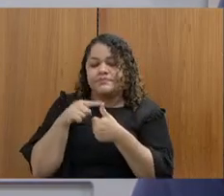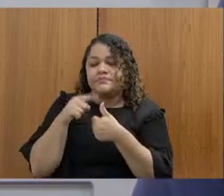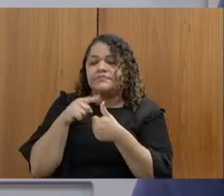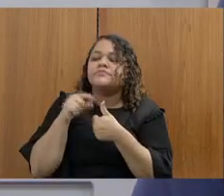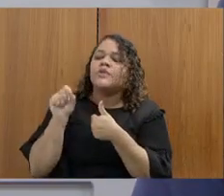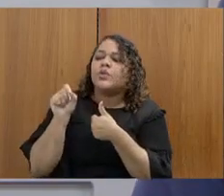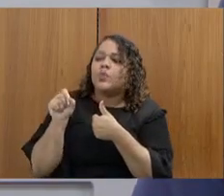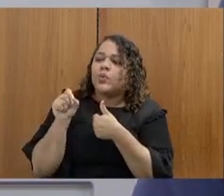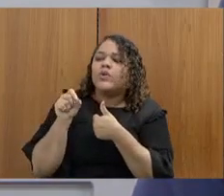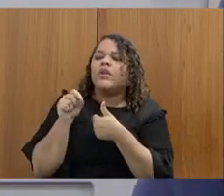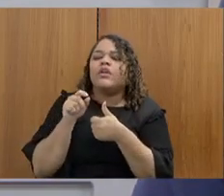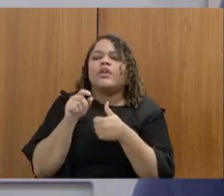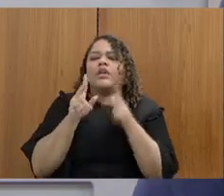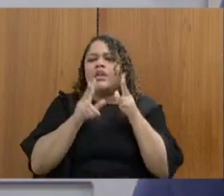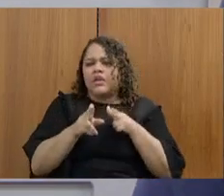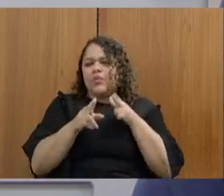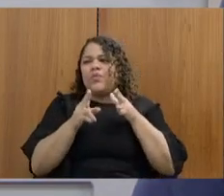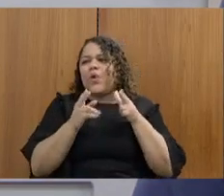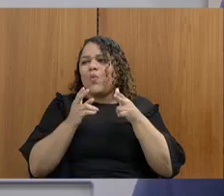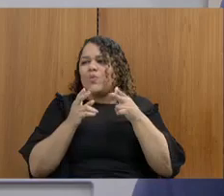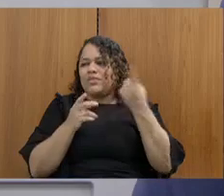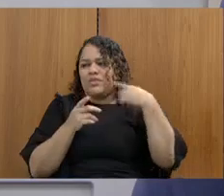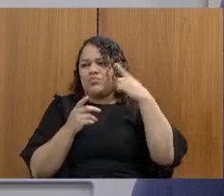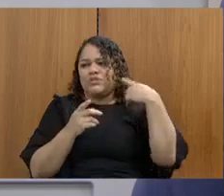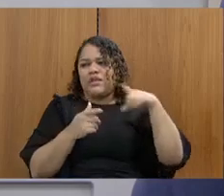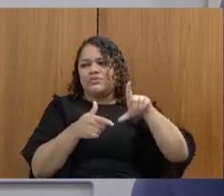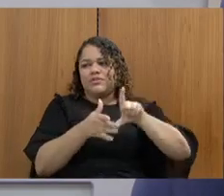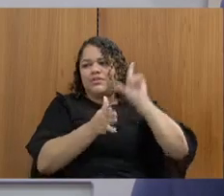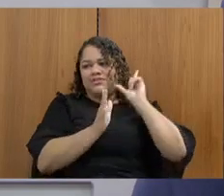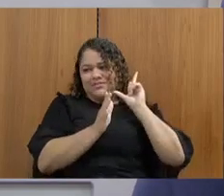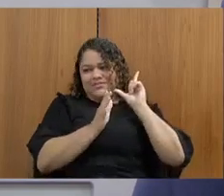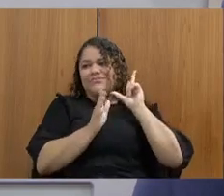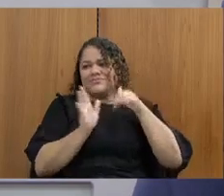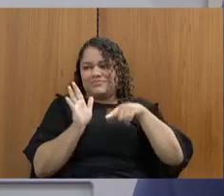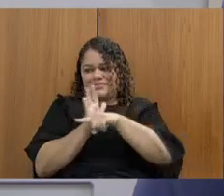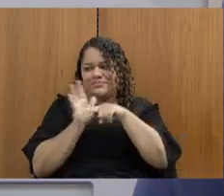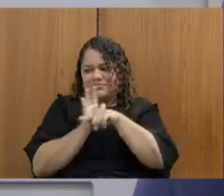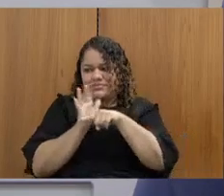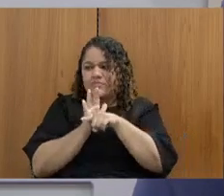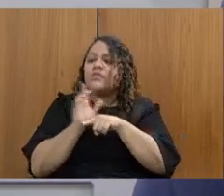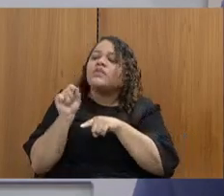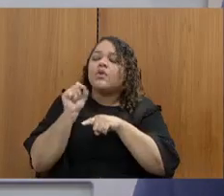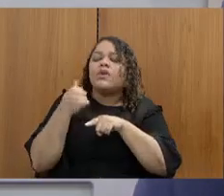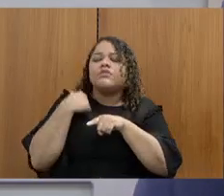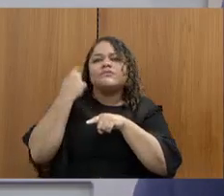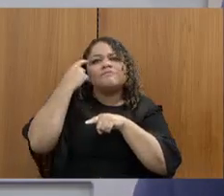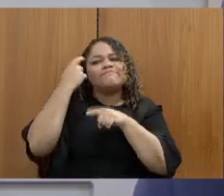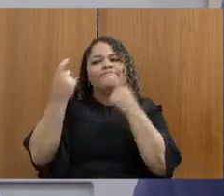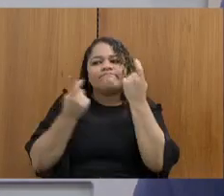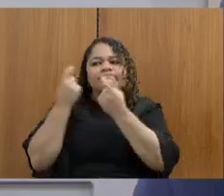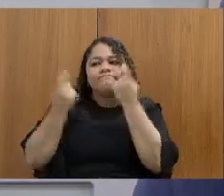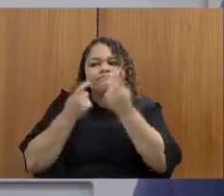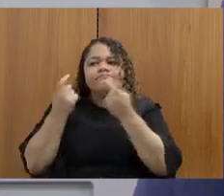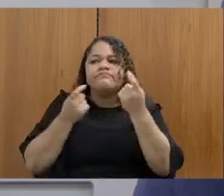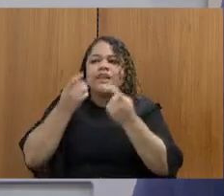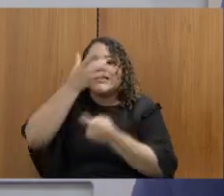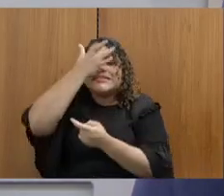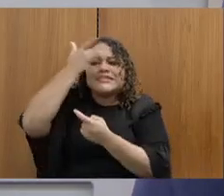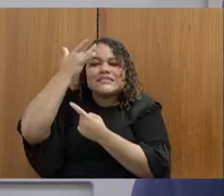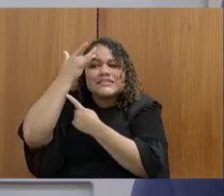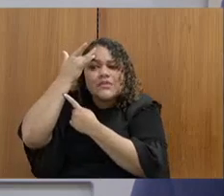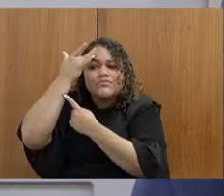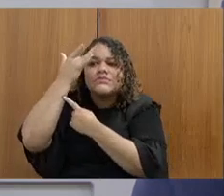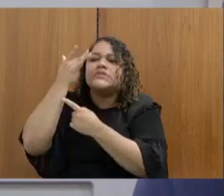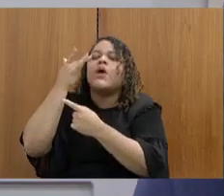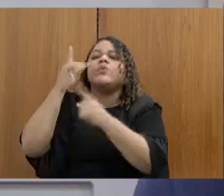da questão da segurança dos profissionais de segurança, da saúde mental dos profissionais de segurança.